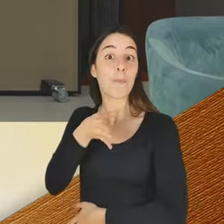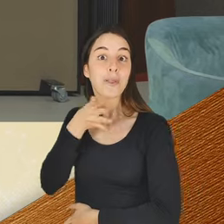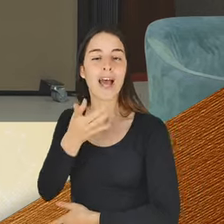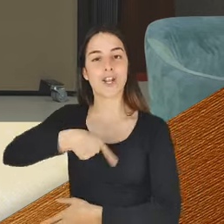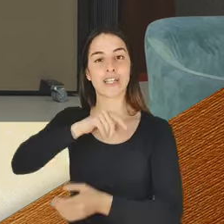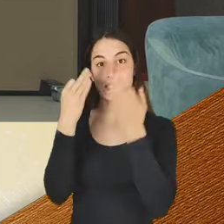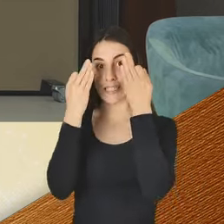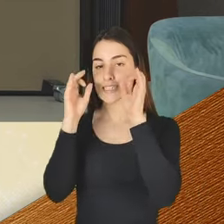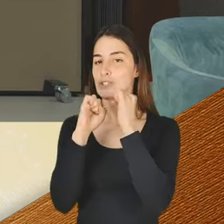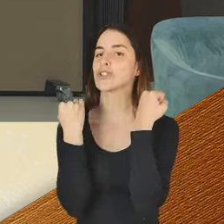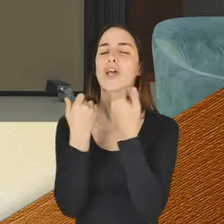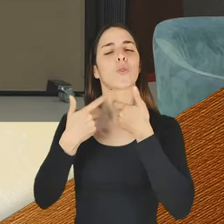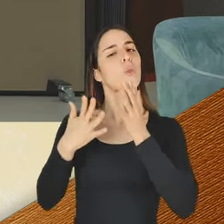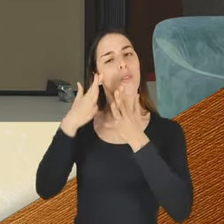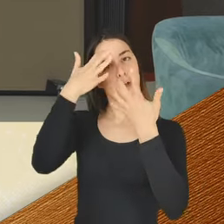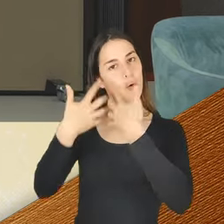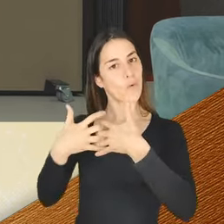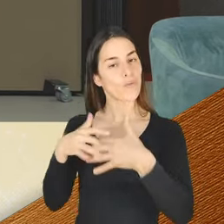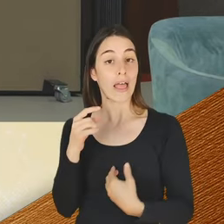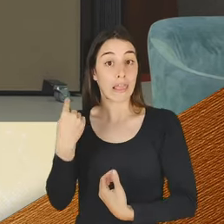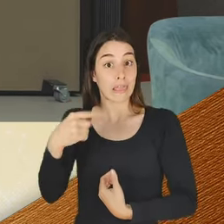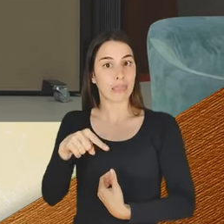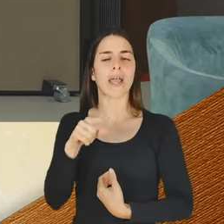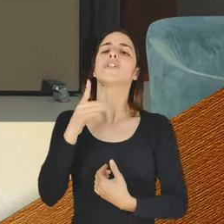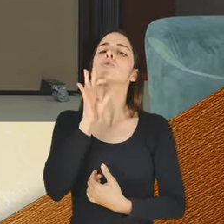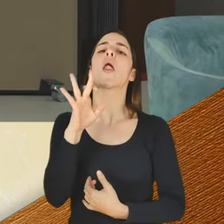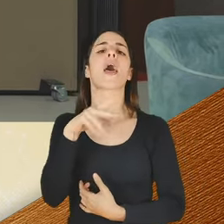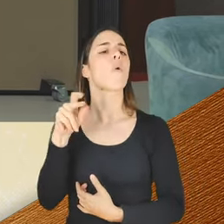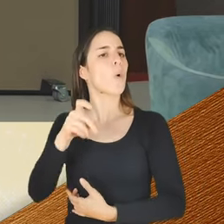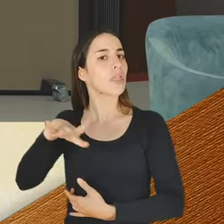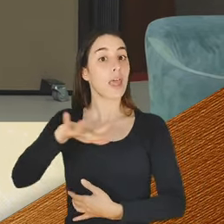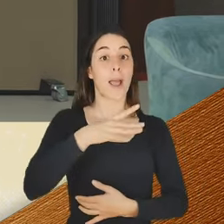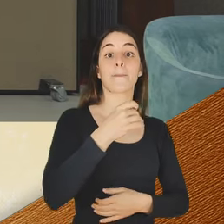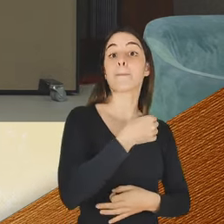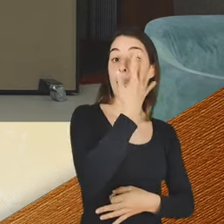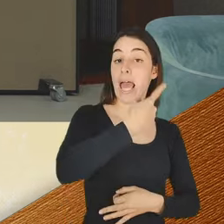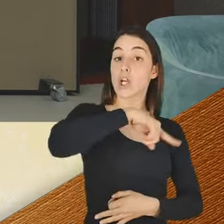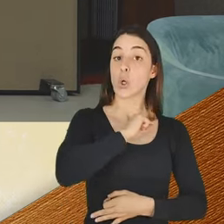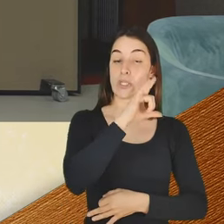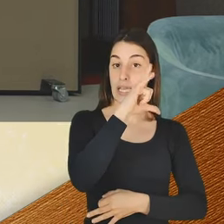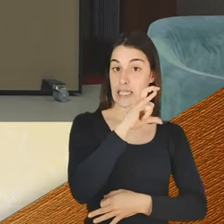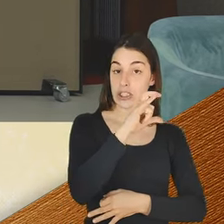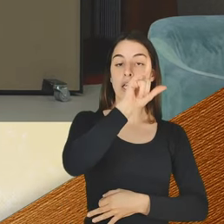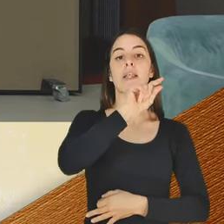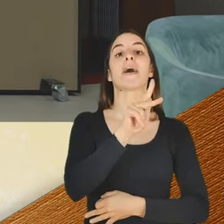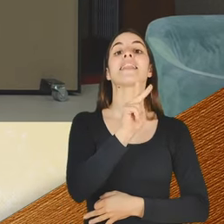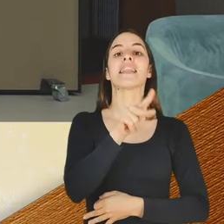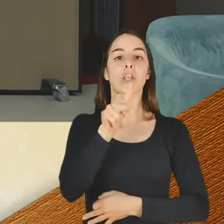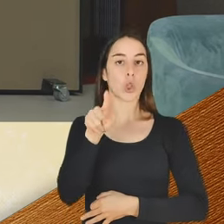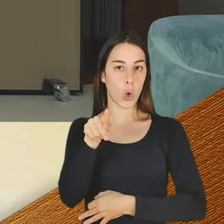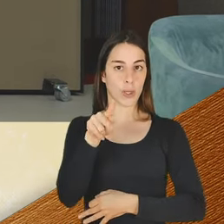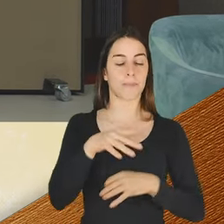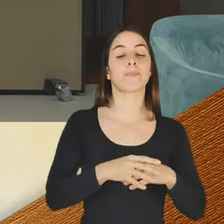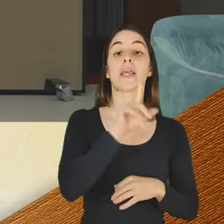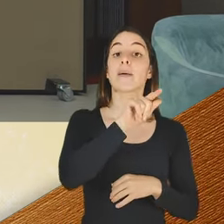redes sociais todas as dúvidas que possam ter. E Joana, diz às pessoas onde é elas podem fazer isso. Manhã Nossa no Insta e Nossa Manhã no TikTok e Twitter.